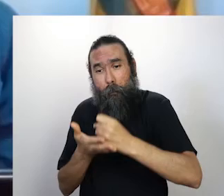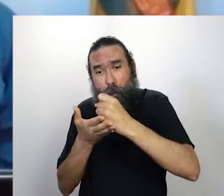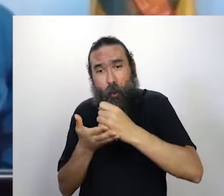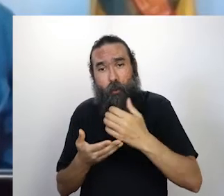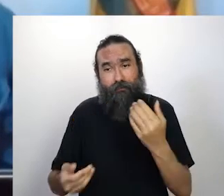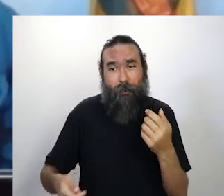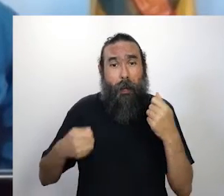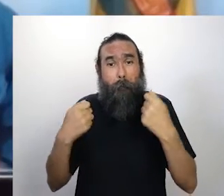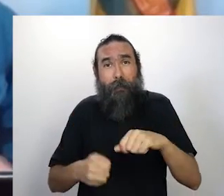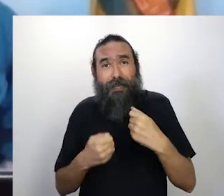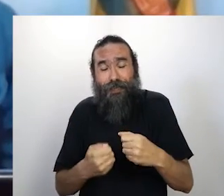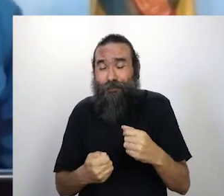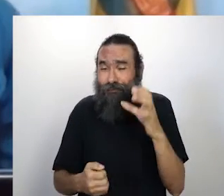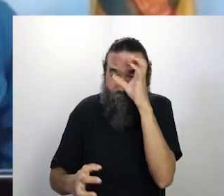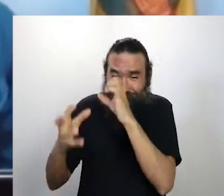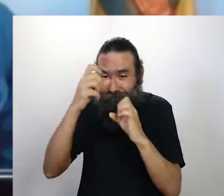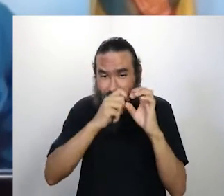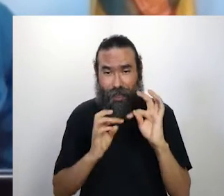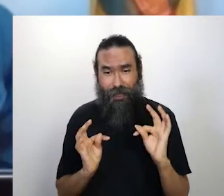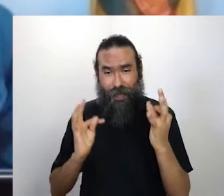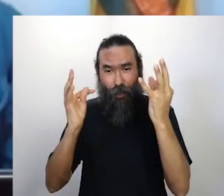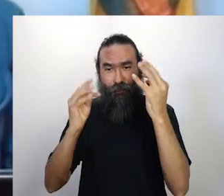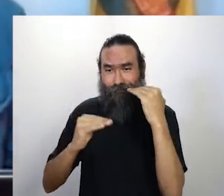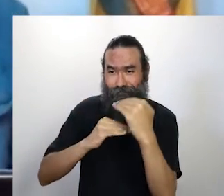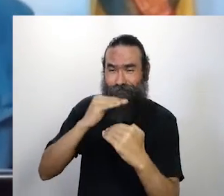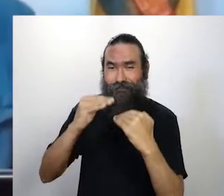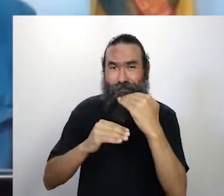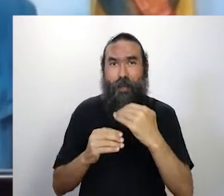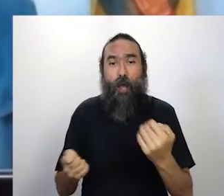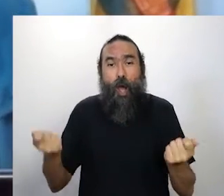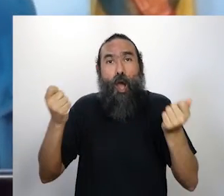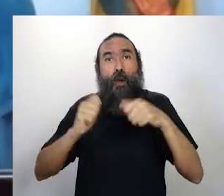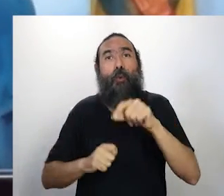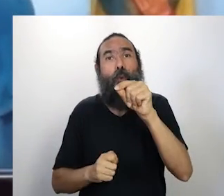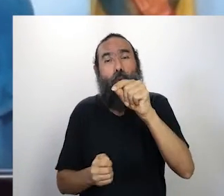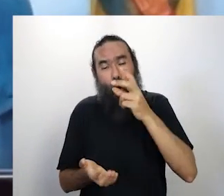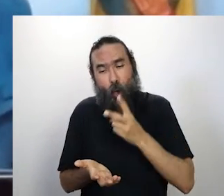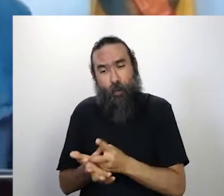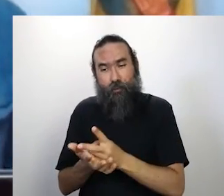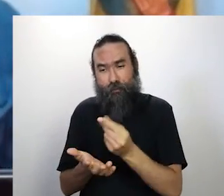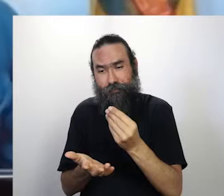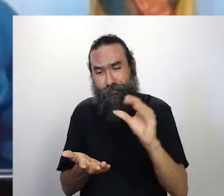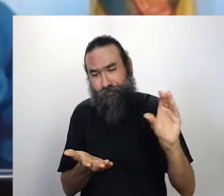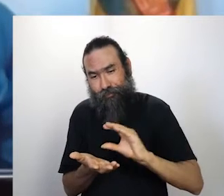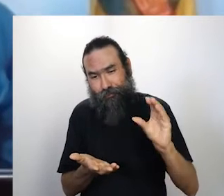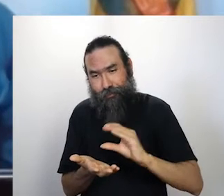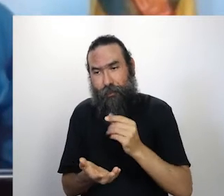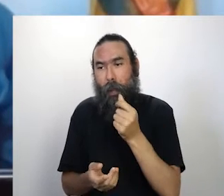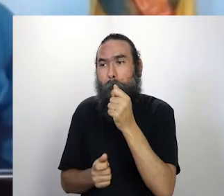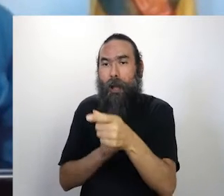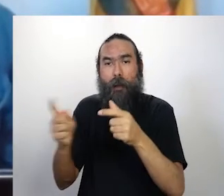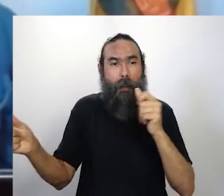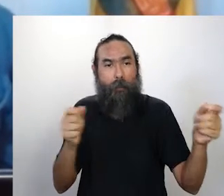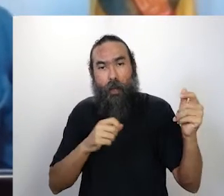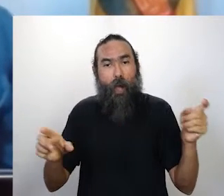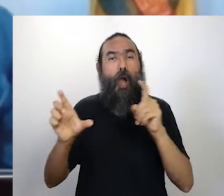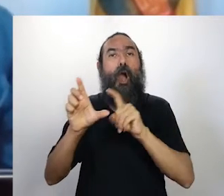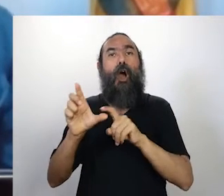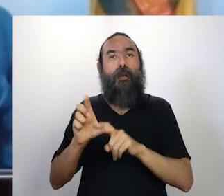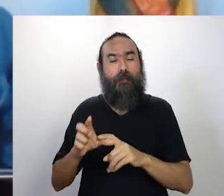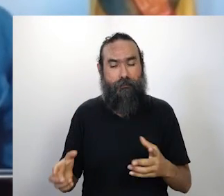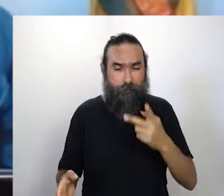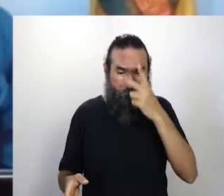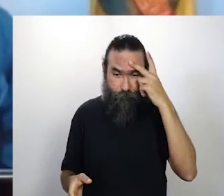permaneçam trabalhando e permaneçam vivos e pagando suas contas. E uma outra coisa que eu observo é que a gente também, enquanto